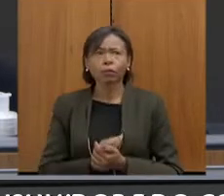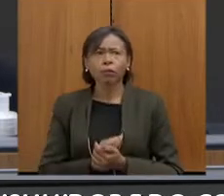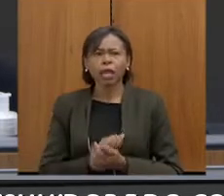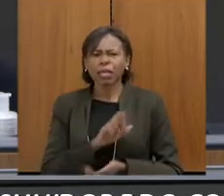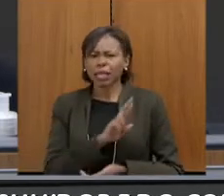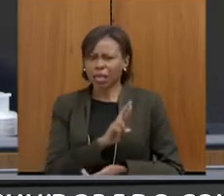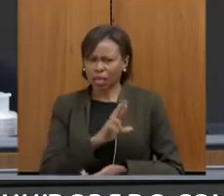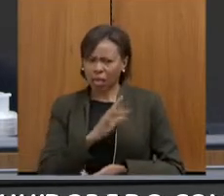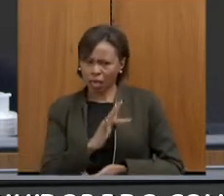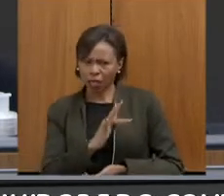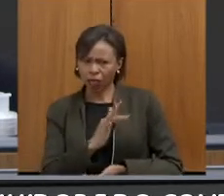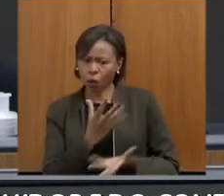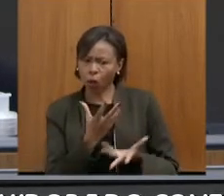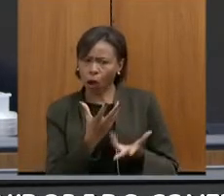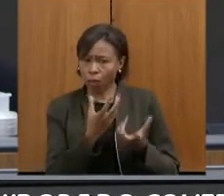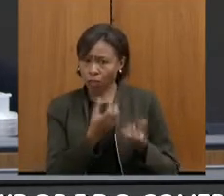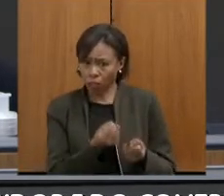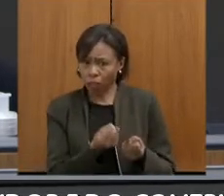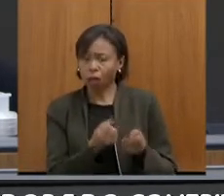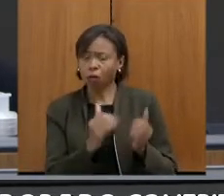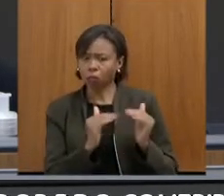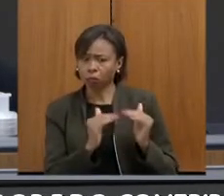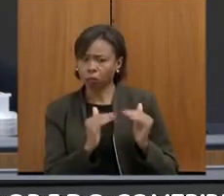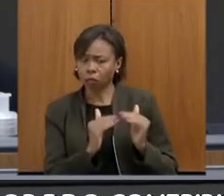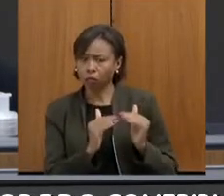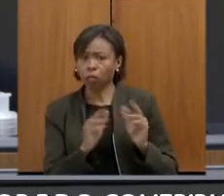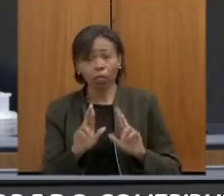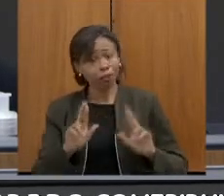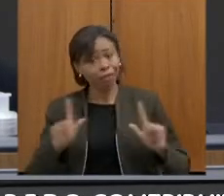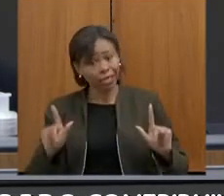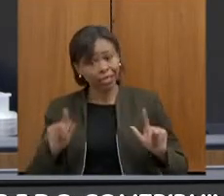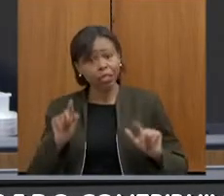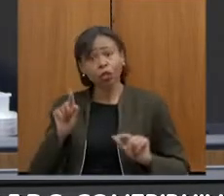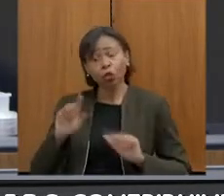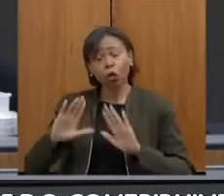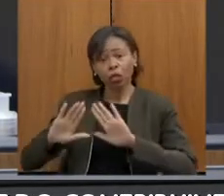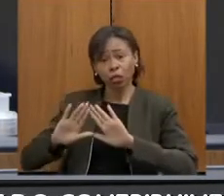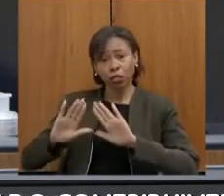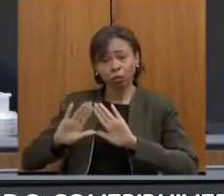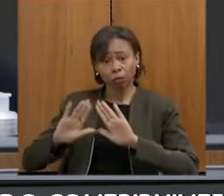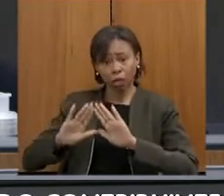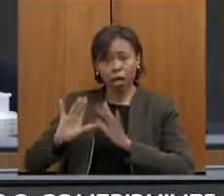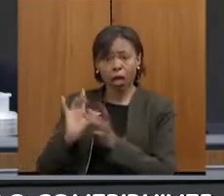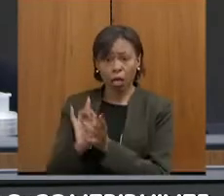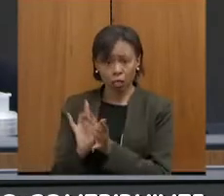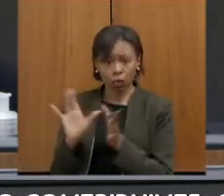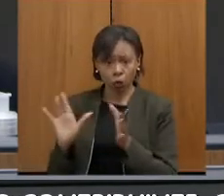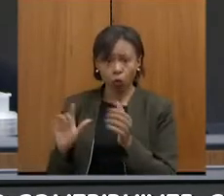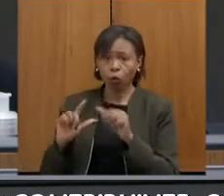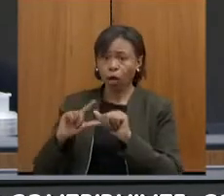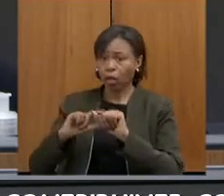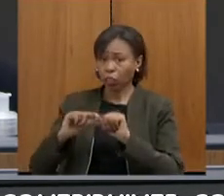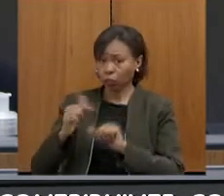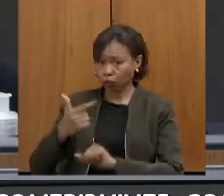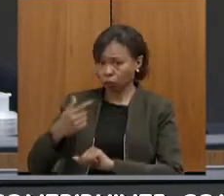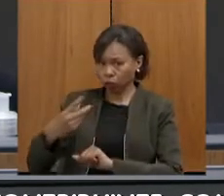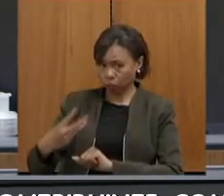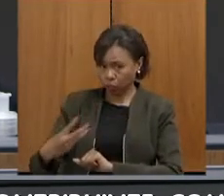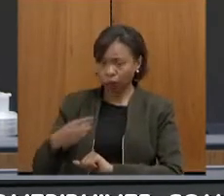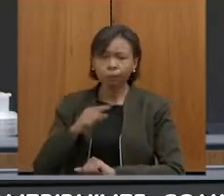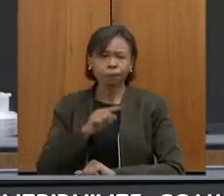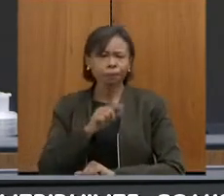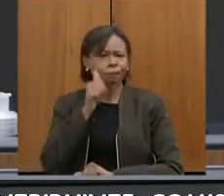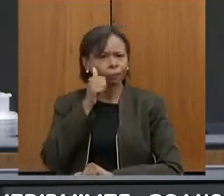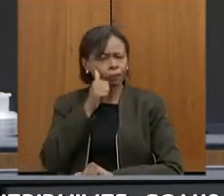em relação ao que a Assembleia autorizou relativo ao artigo 23, o secretário apresentou